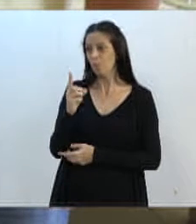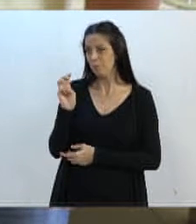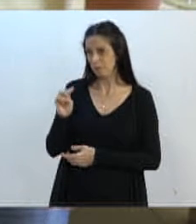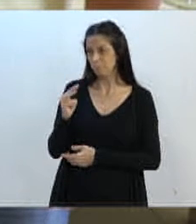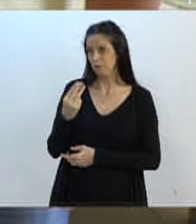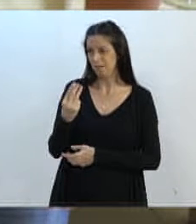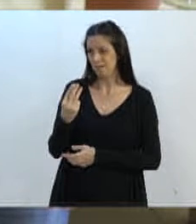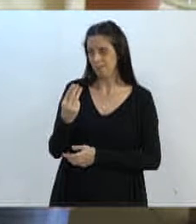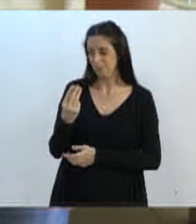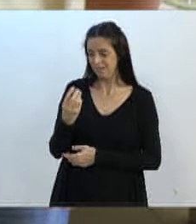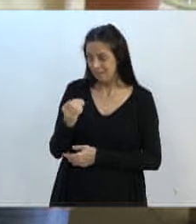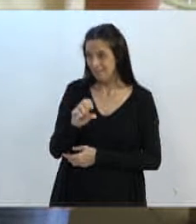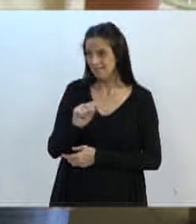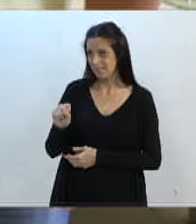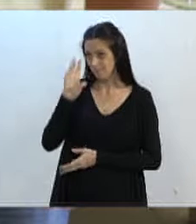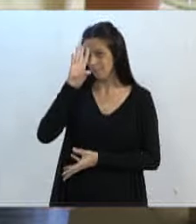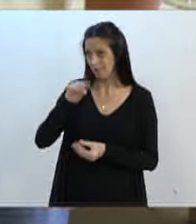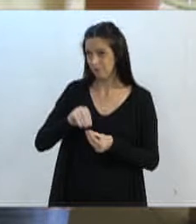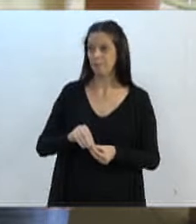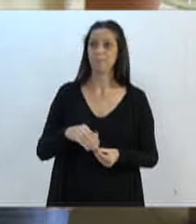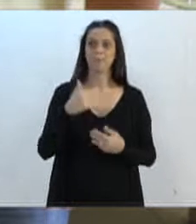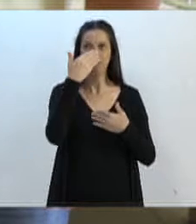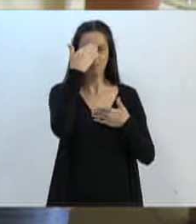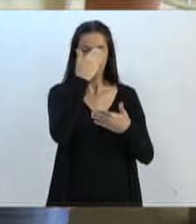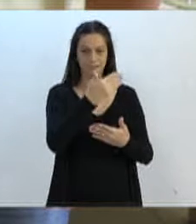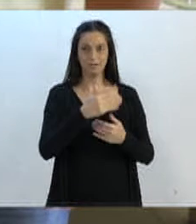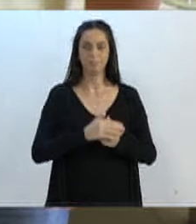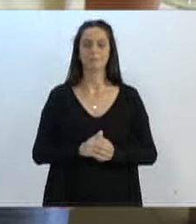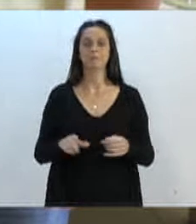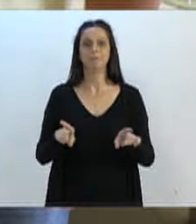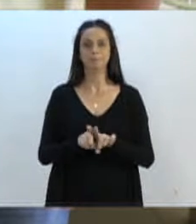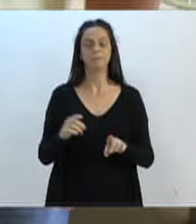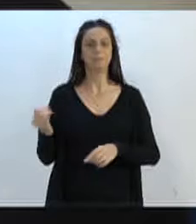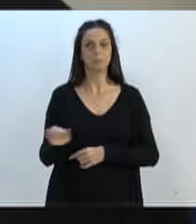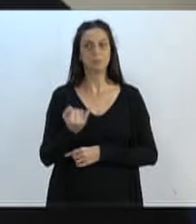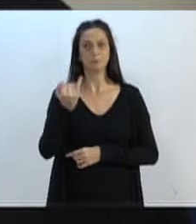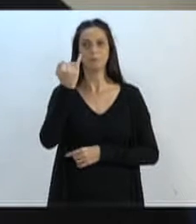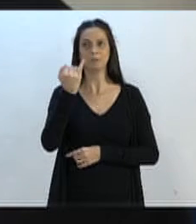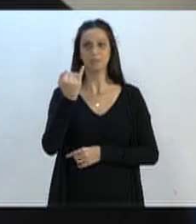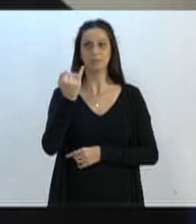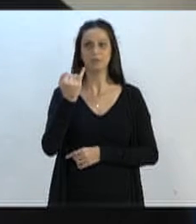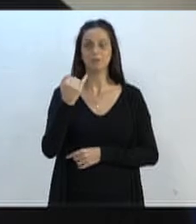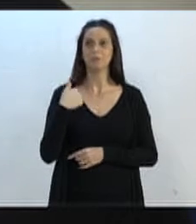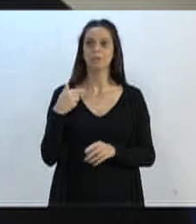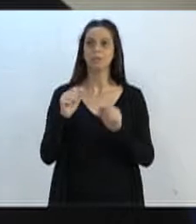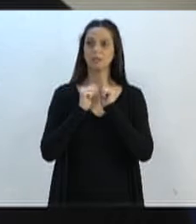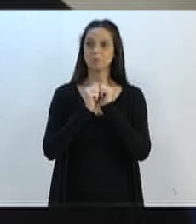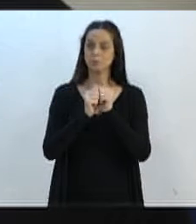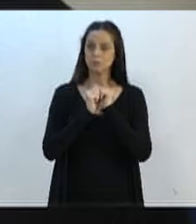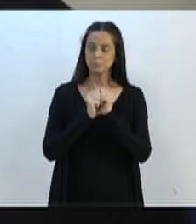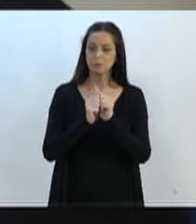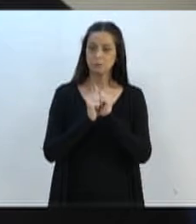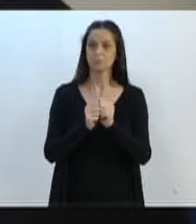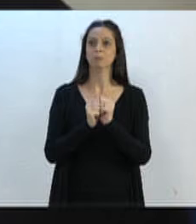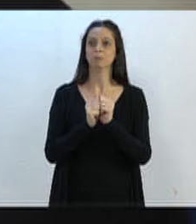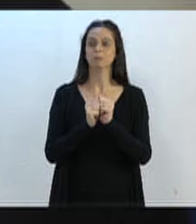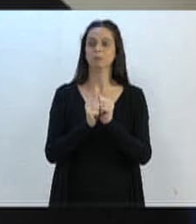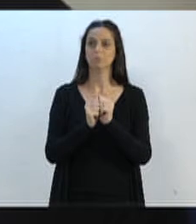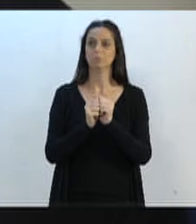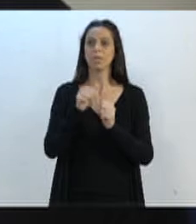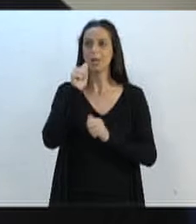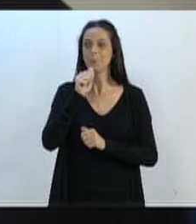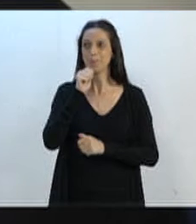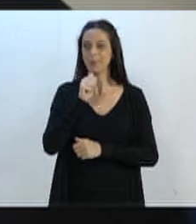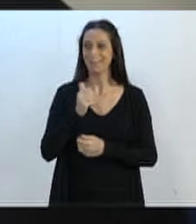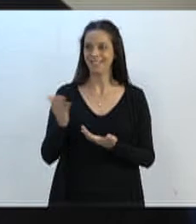minuto e meio, vereador. Obrigado, presidente. Também quero dizer que é importante a gente também estar acompanhando com a dona